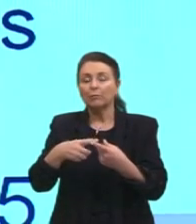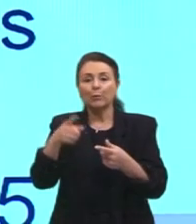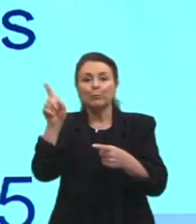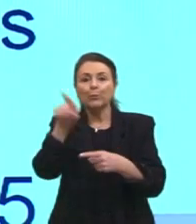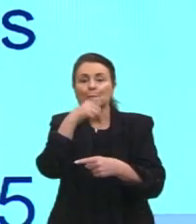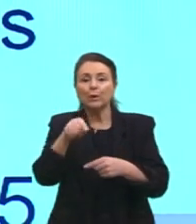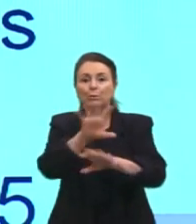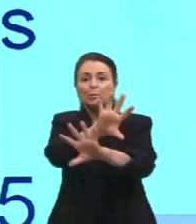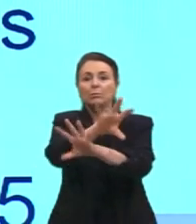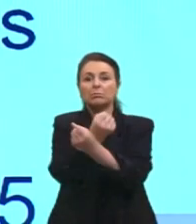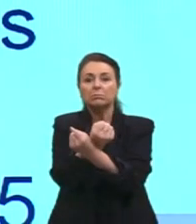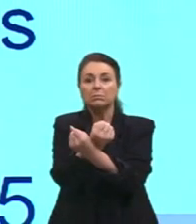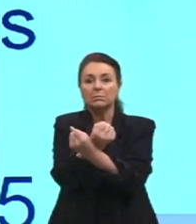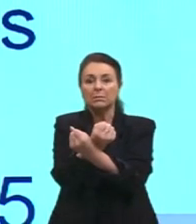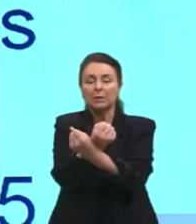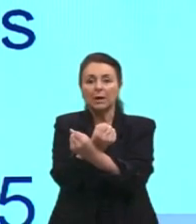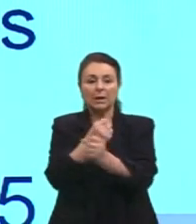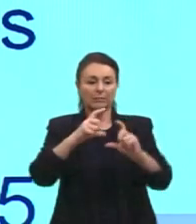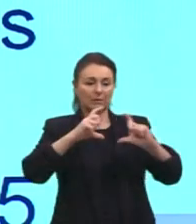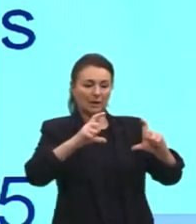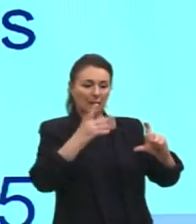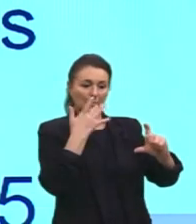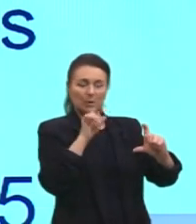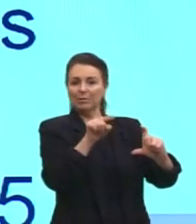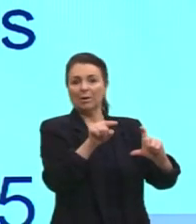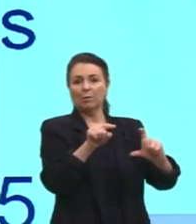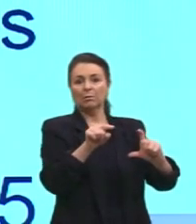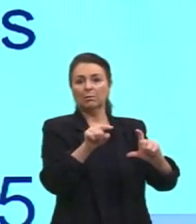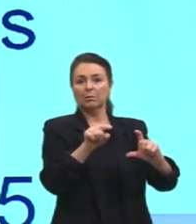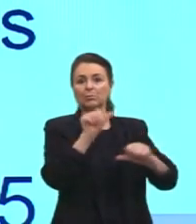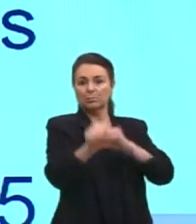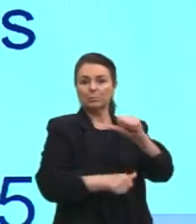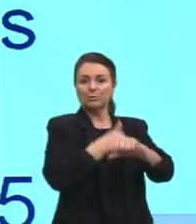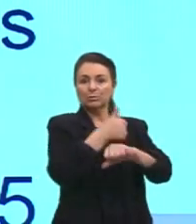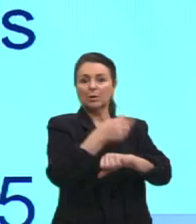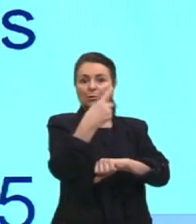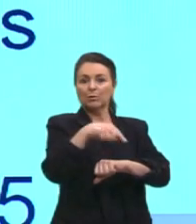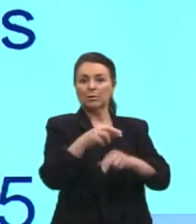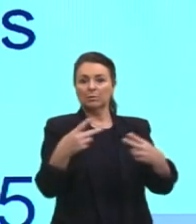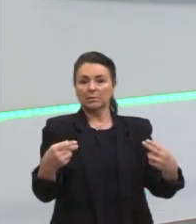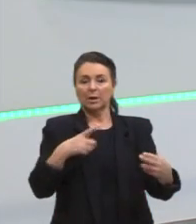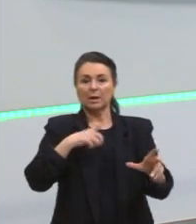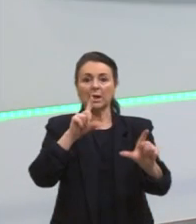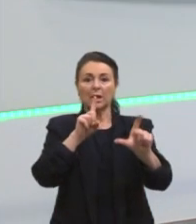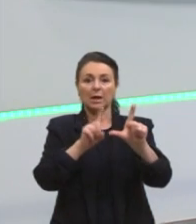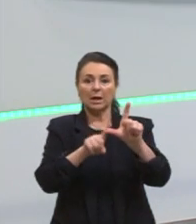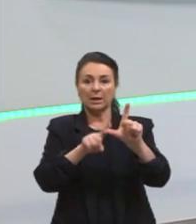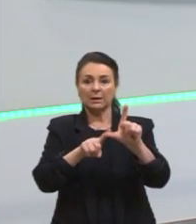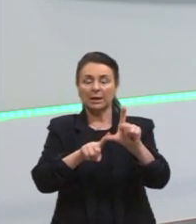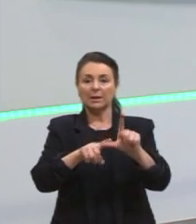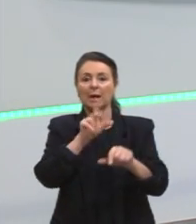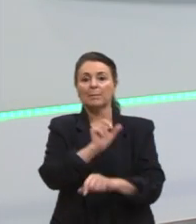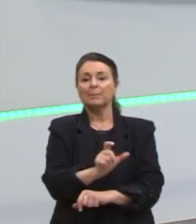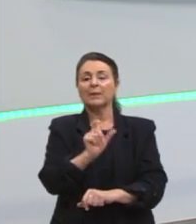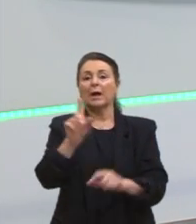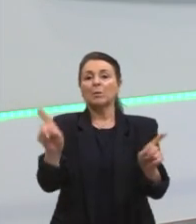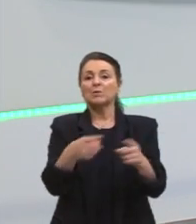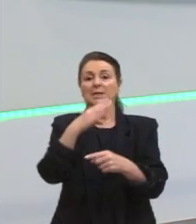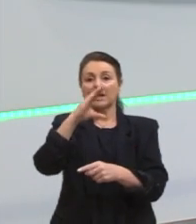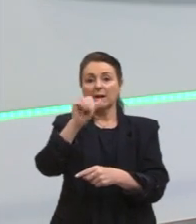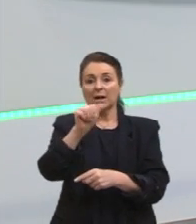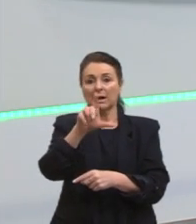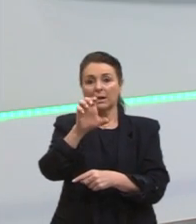do jornal e eles não podiam só deixar um espaço em branco. E aqui, a gente tem a letra de Cálice, do Gilberto Gil